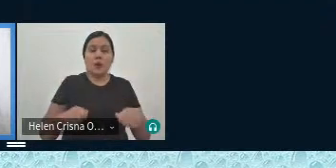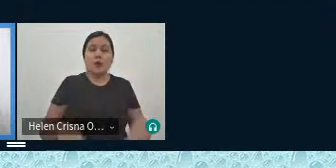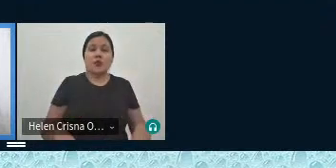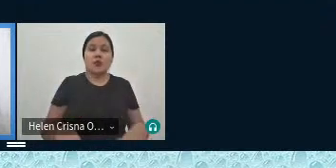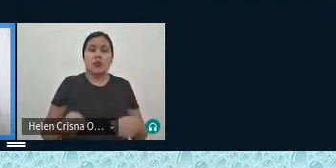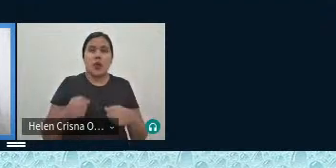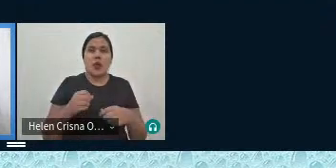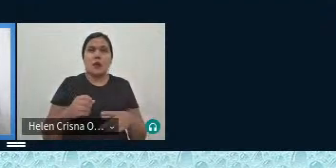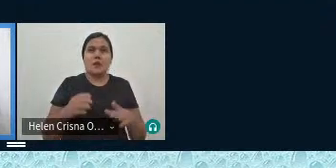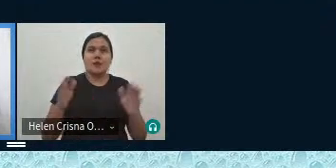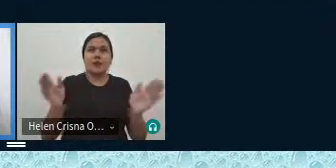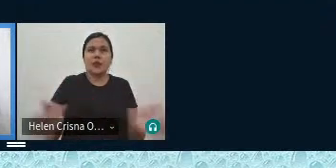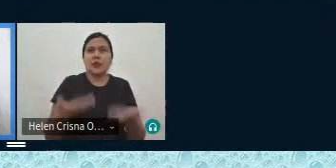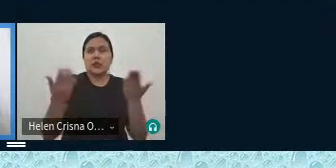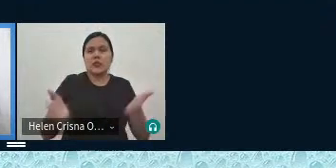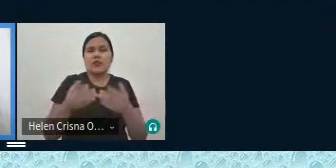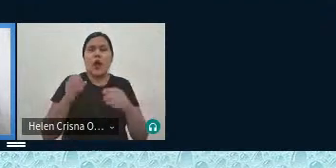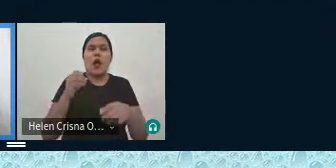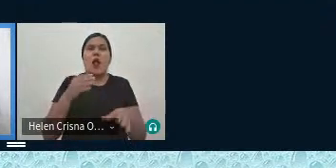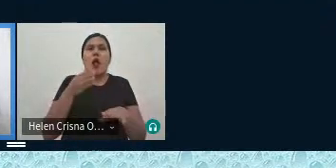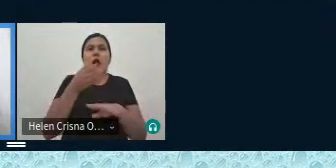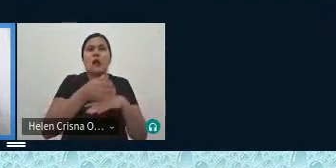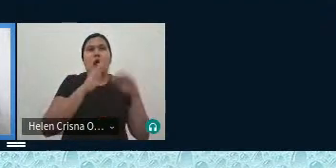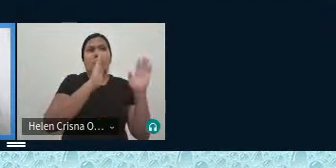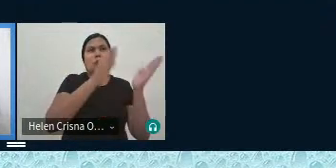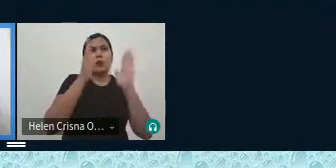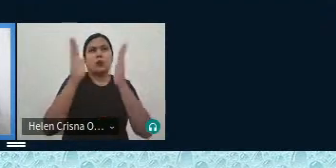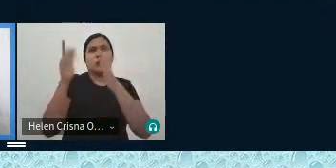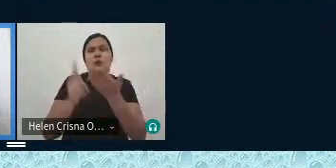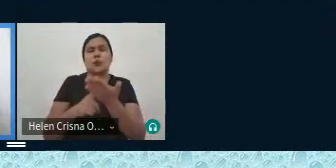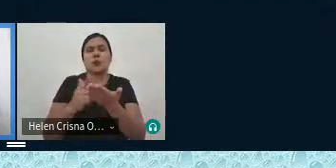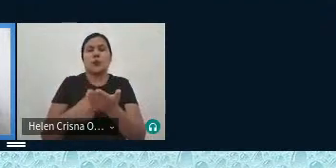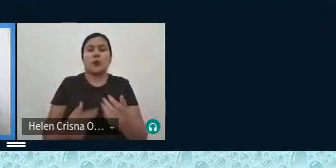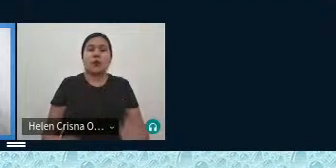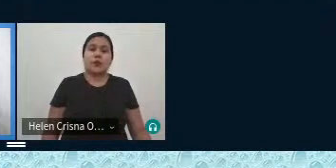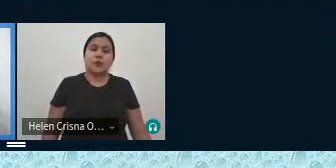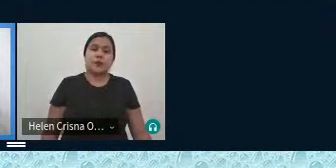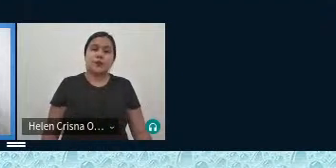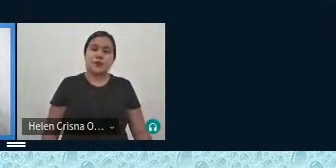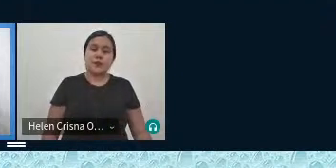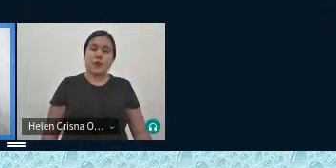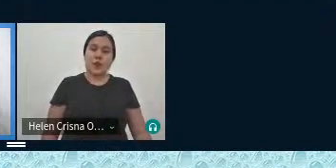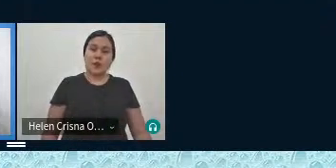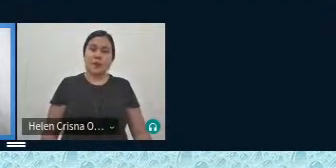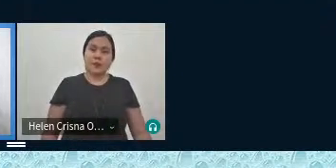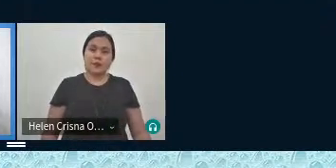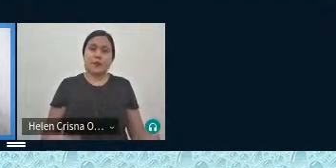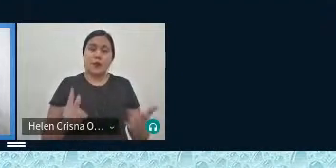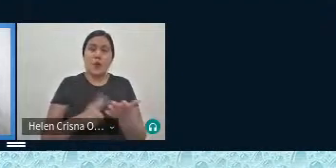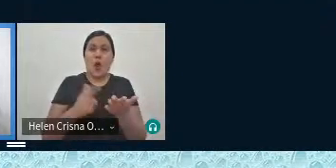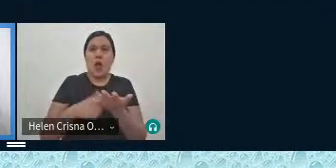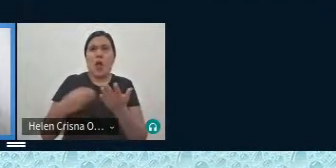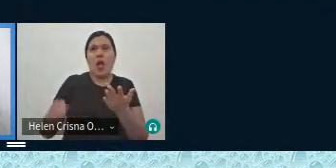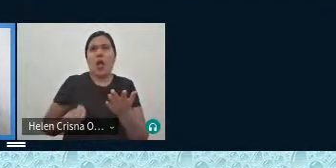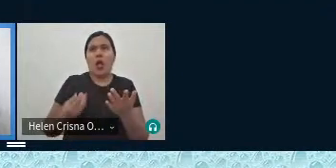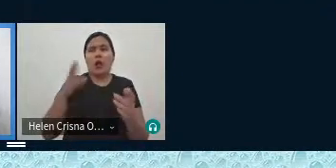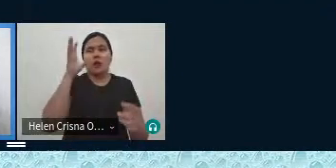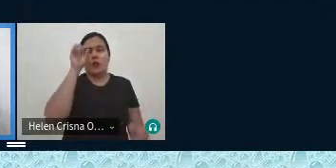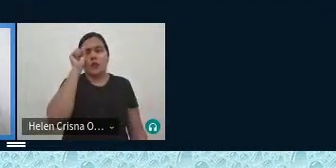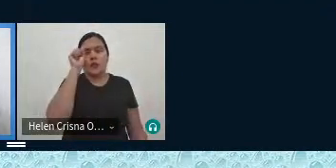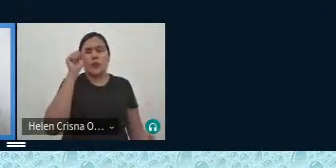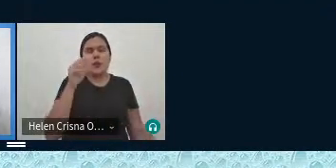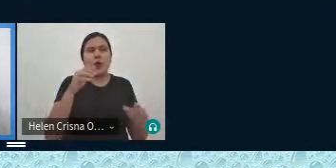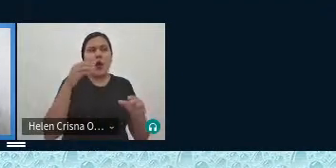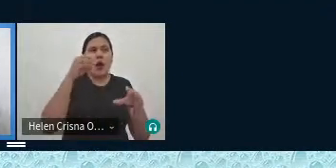acordados dentro da biblioteca porque uma das minhas falas é que os dicionários os livros eles vivem dormindo dentro das